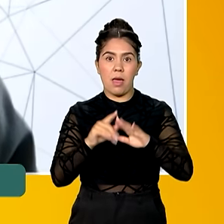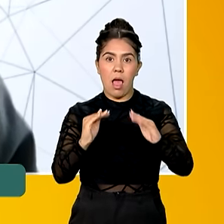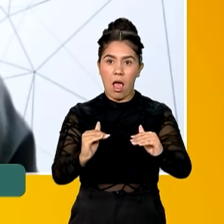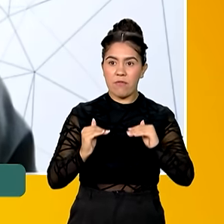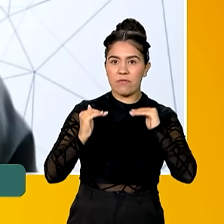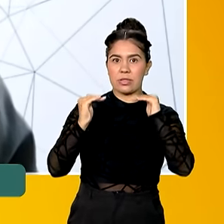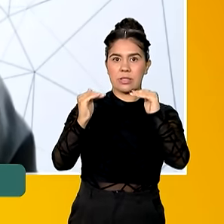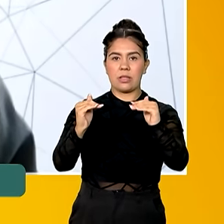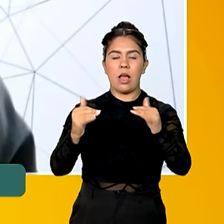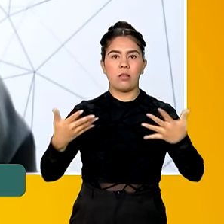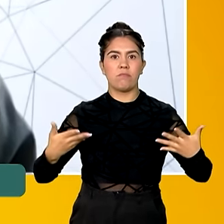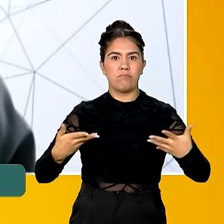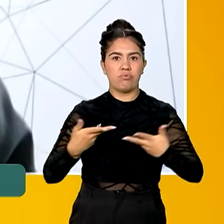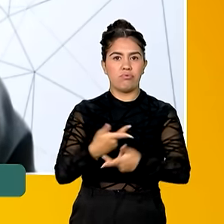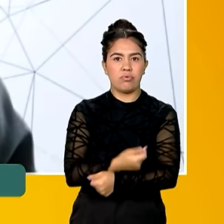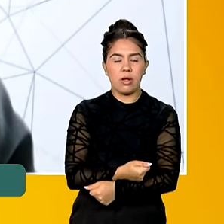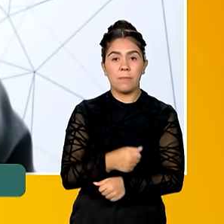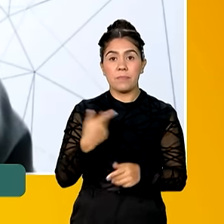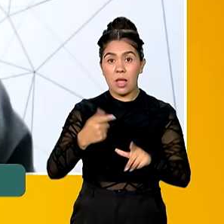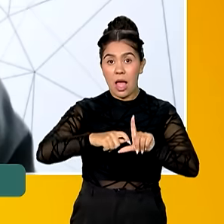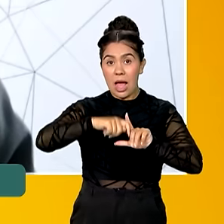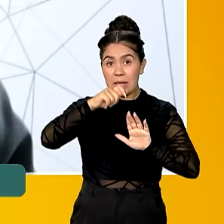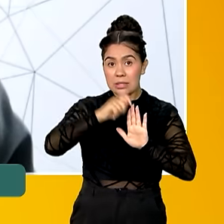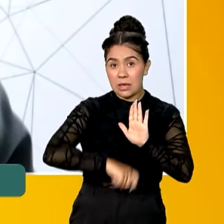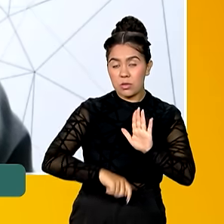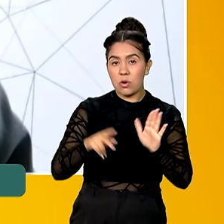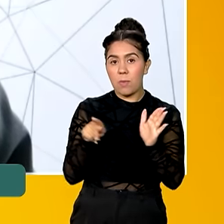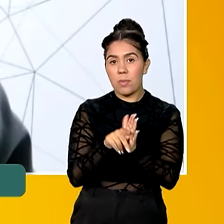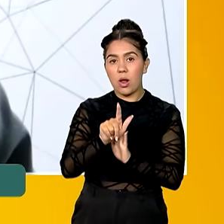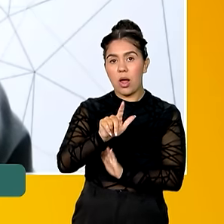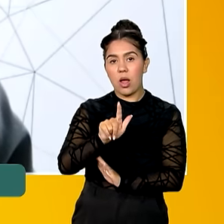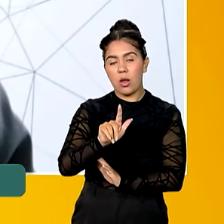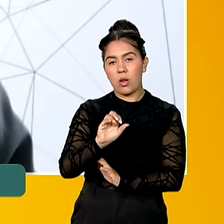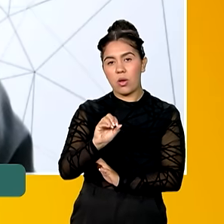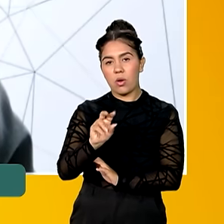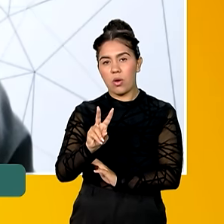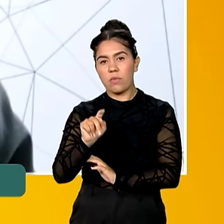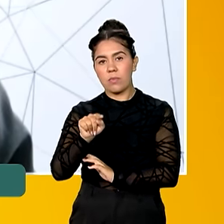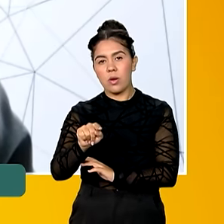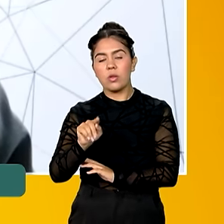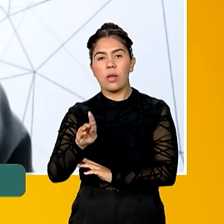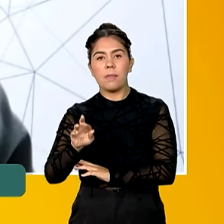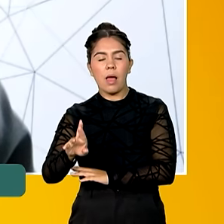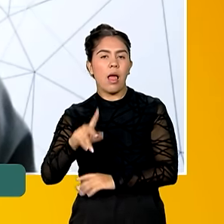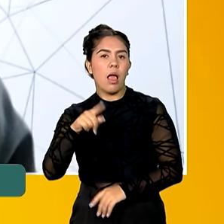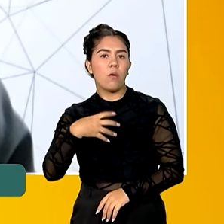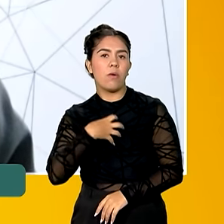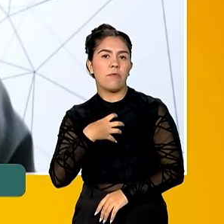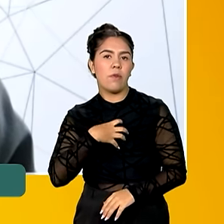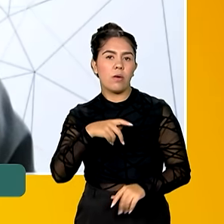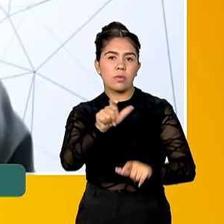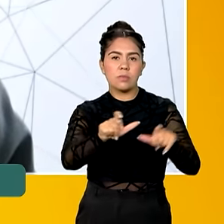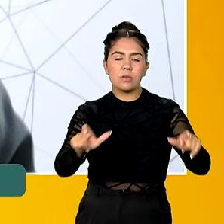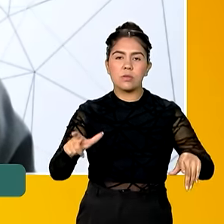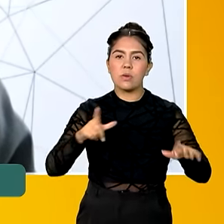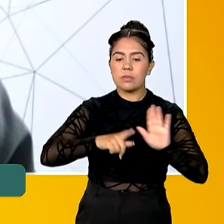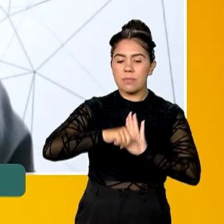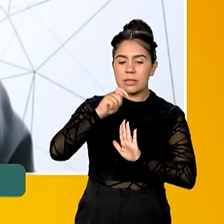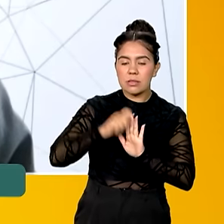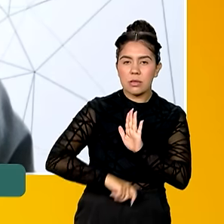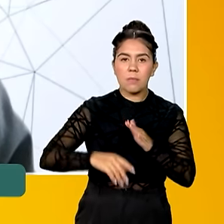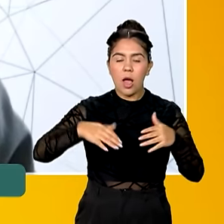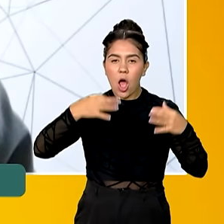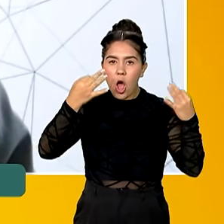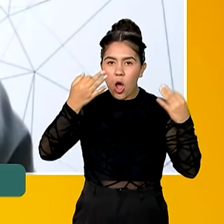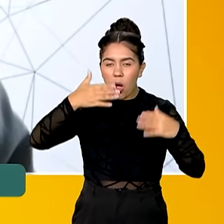Então, a assinatura avançada do Gov.br é uma maneira do cidadão poder assinar documentos, comprovar a validade